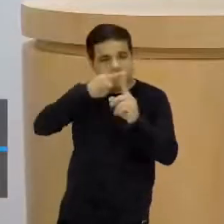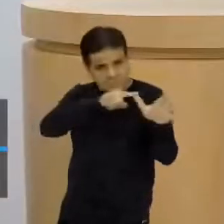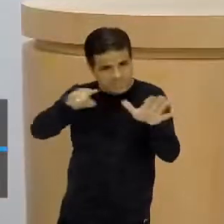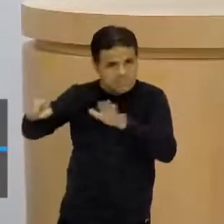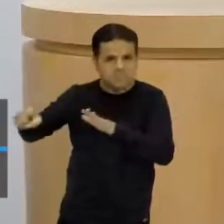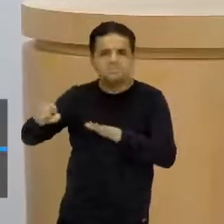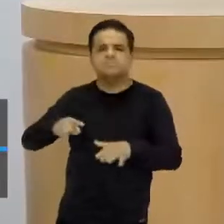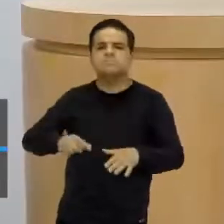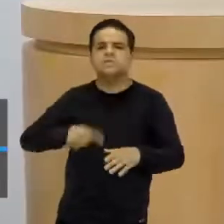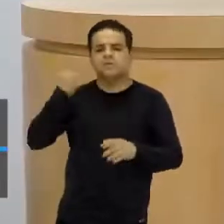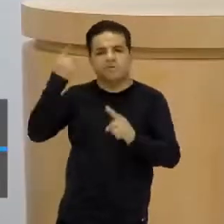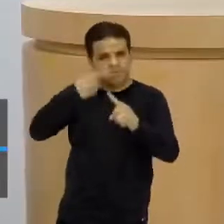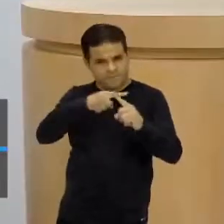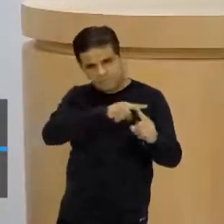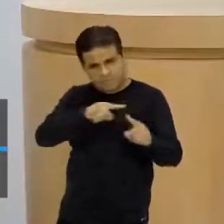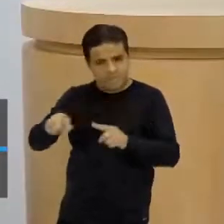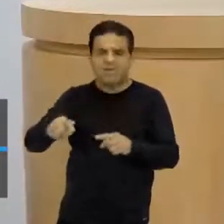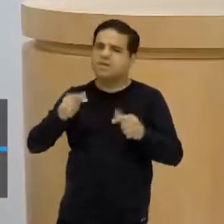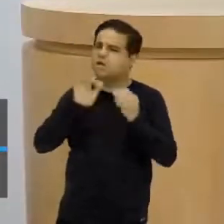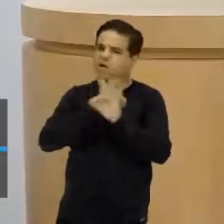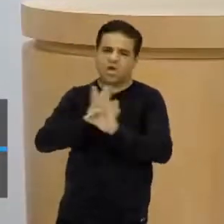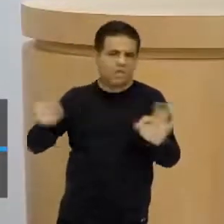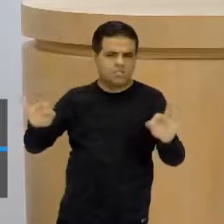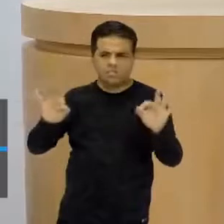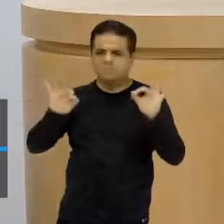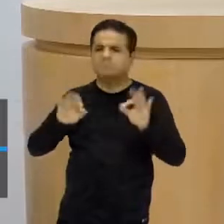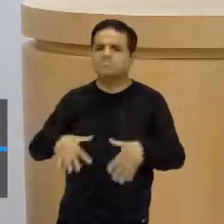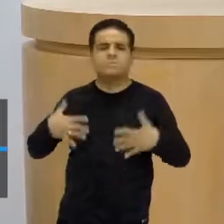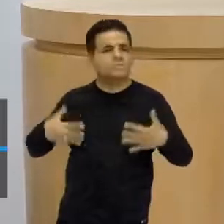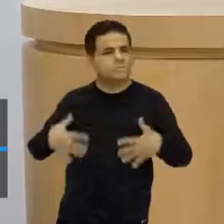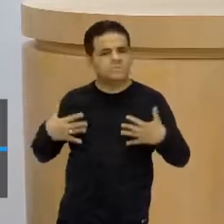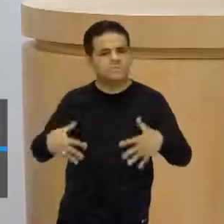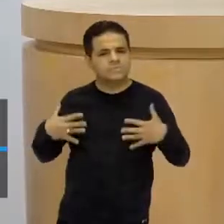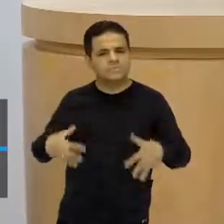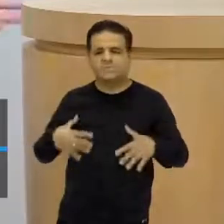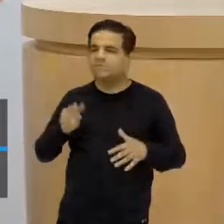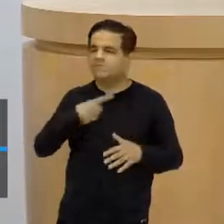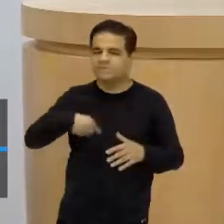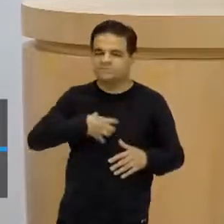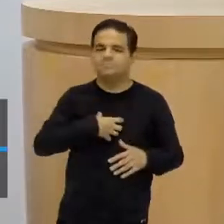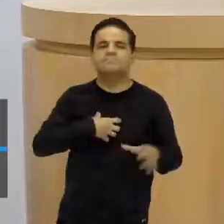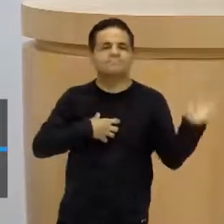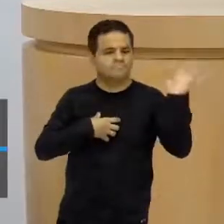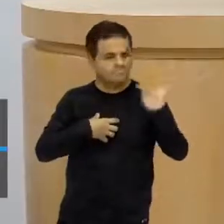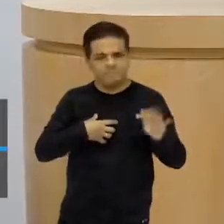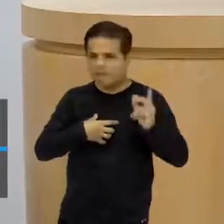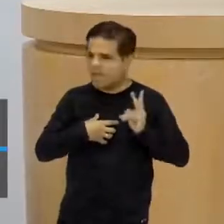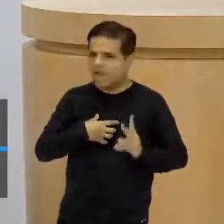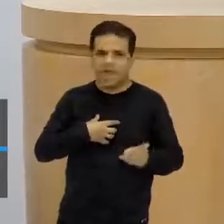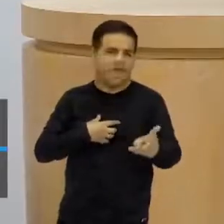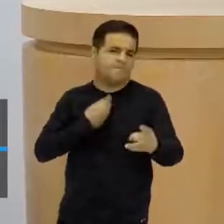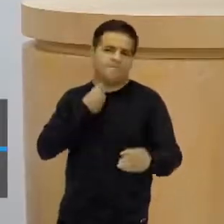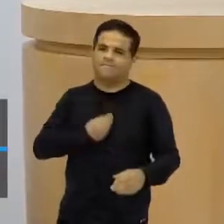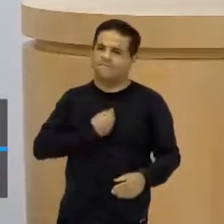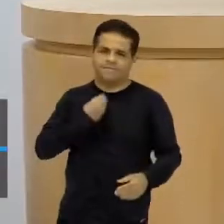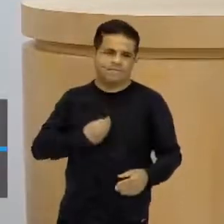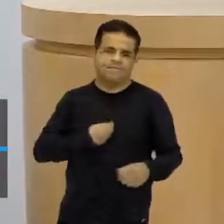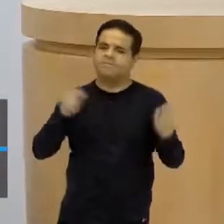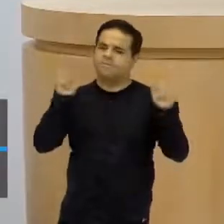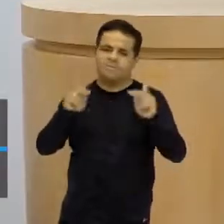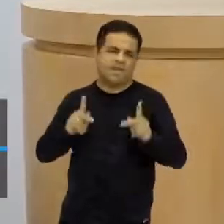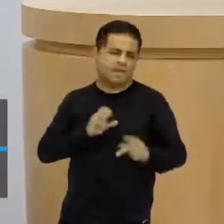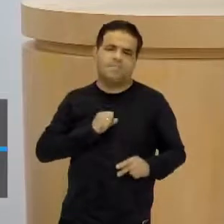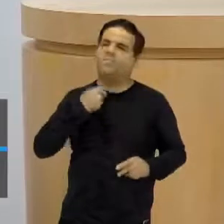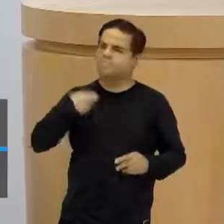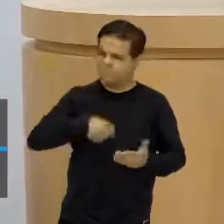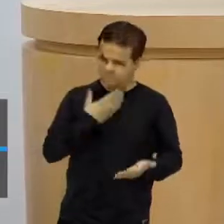menos uma vez por semana, você já... Ai, professora, então, né? Filha é a vida, nem tudo é tão... Paz e amor, mas você